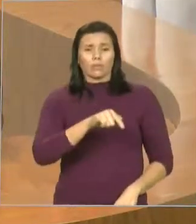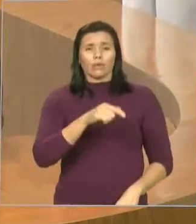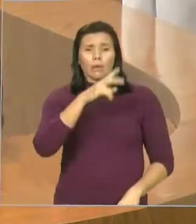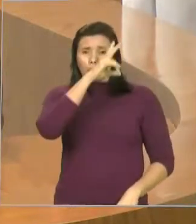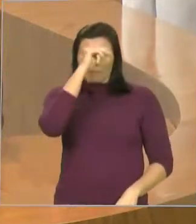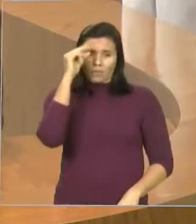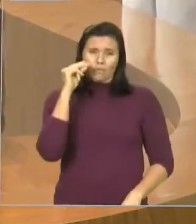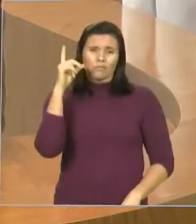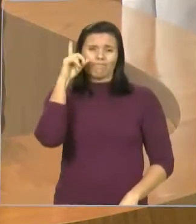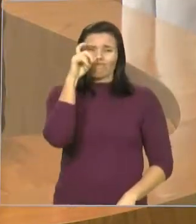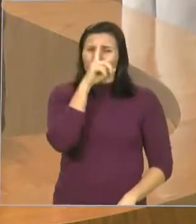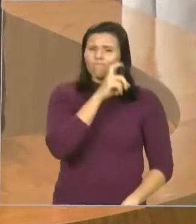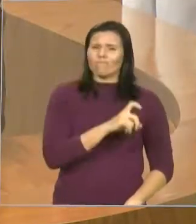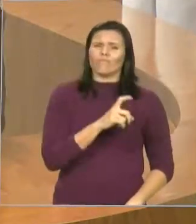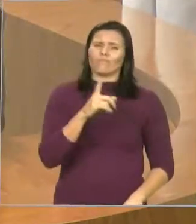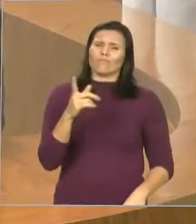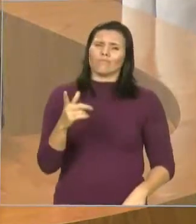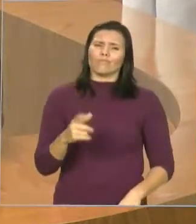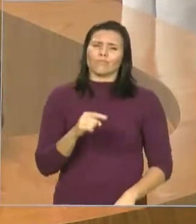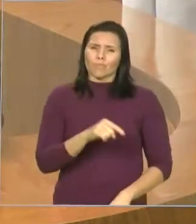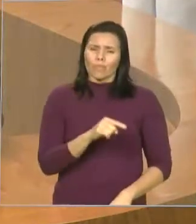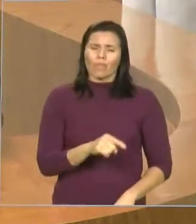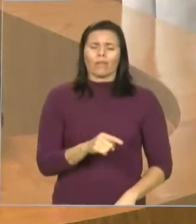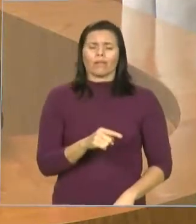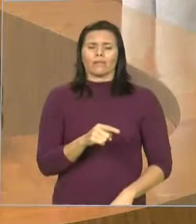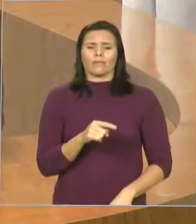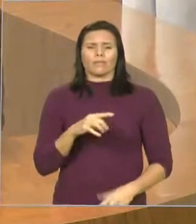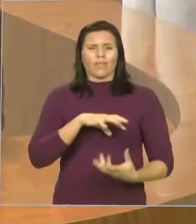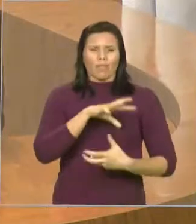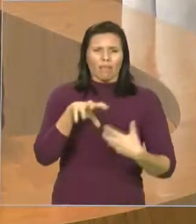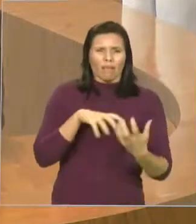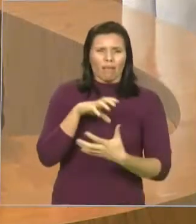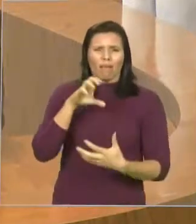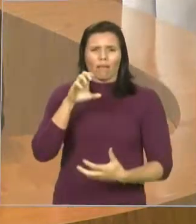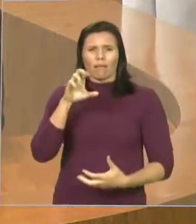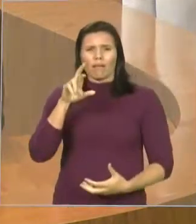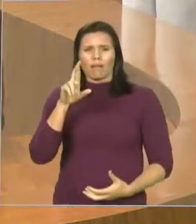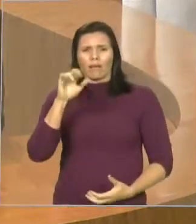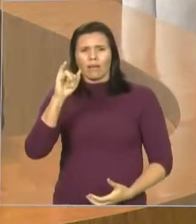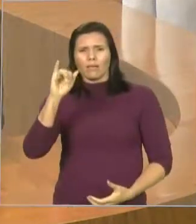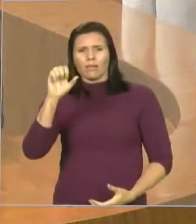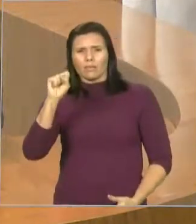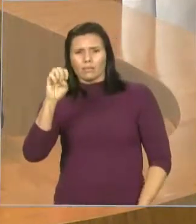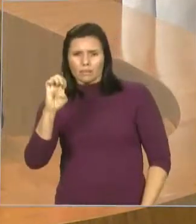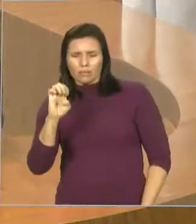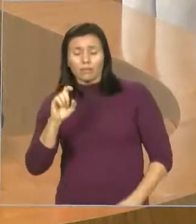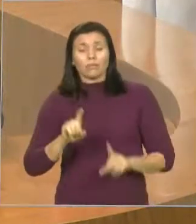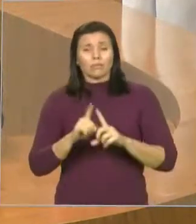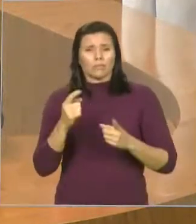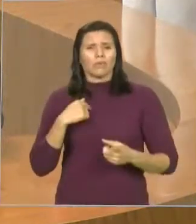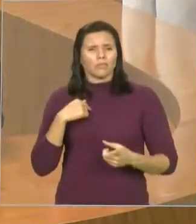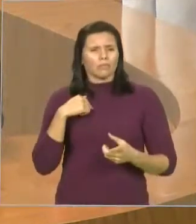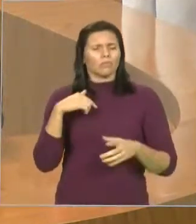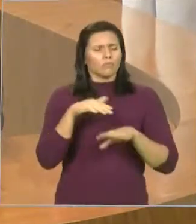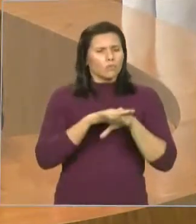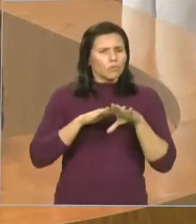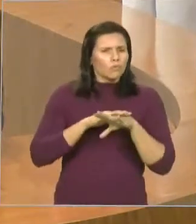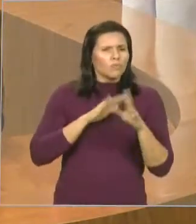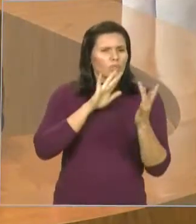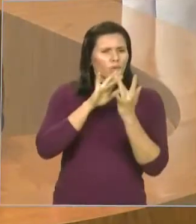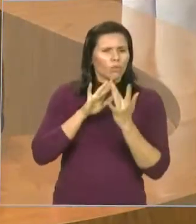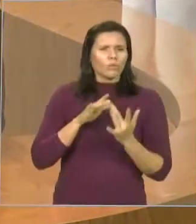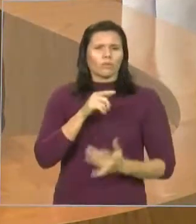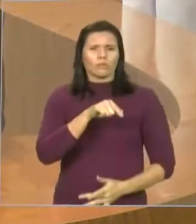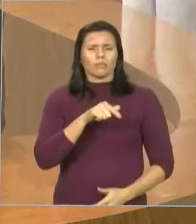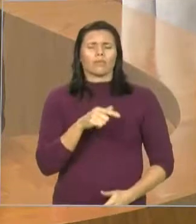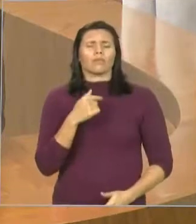dificuldade, mas, ao conversar com ela, vi que ela tem um novo planejamento para o próximo ano, onde